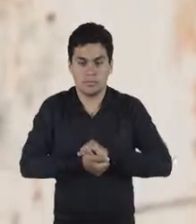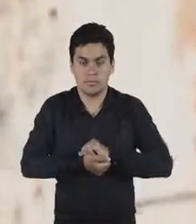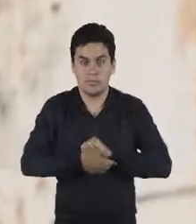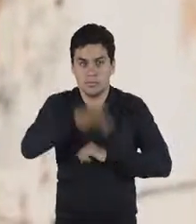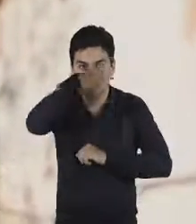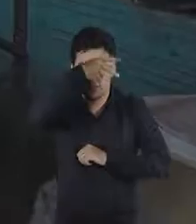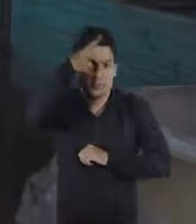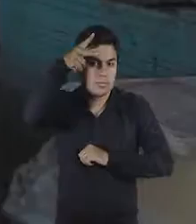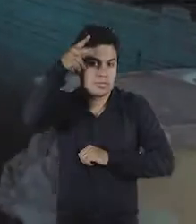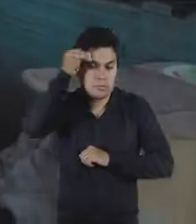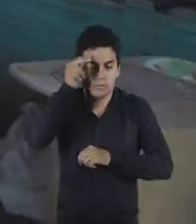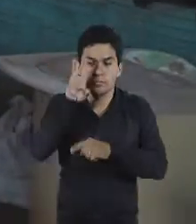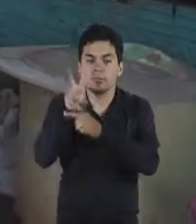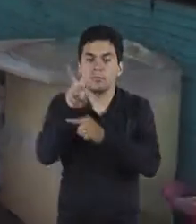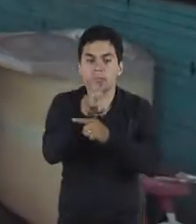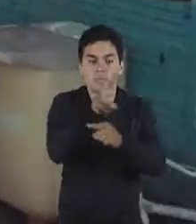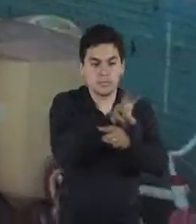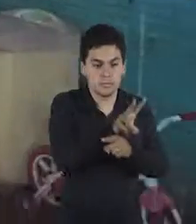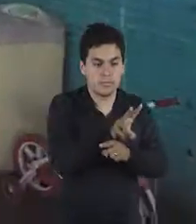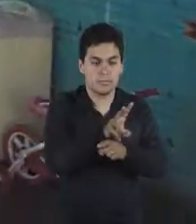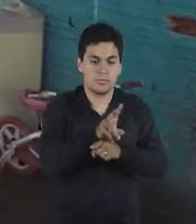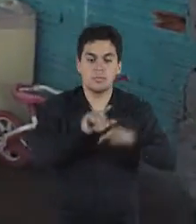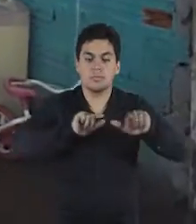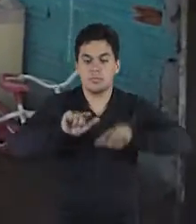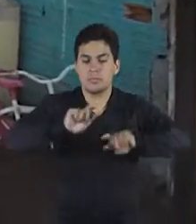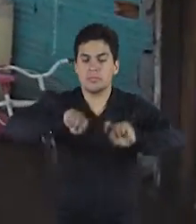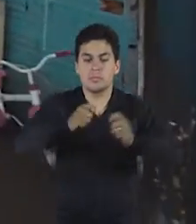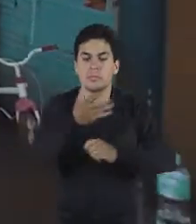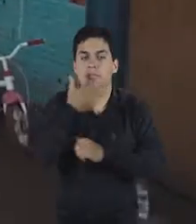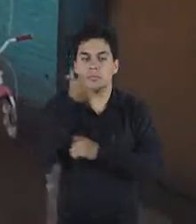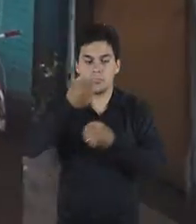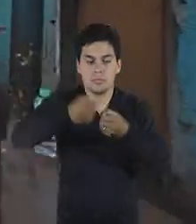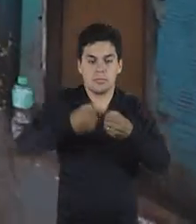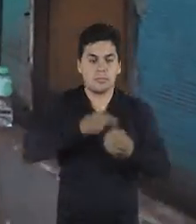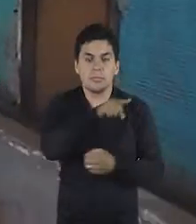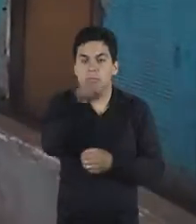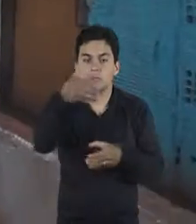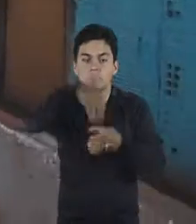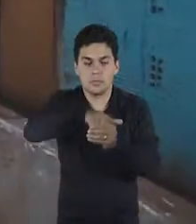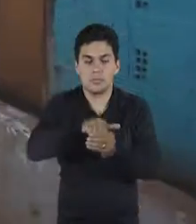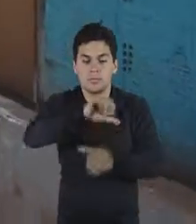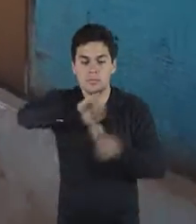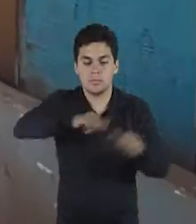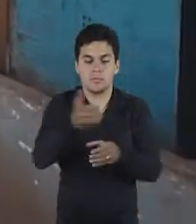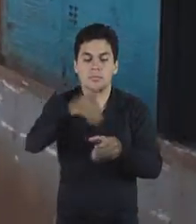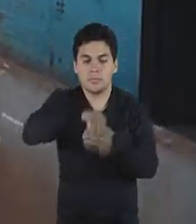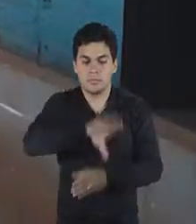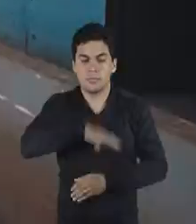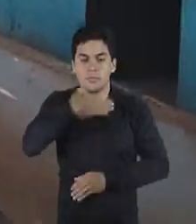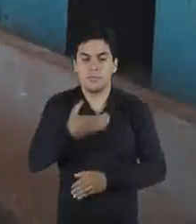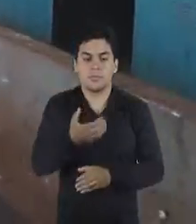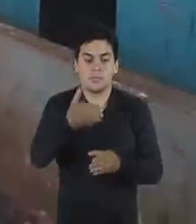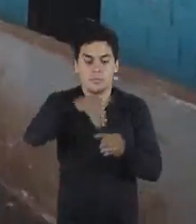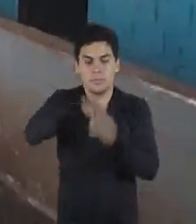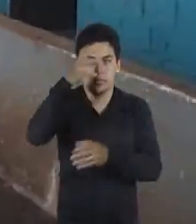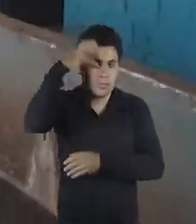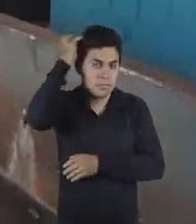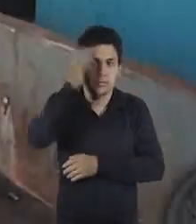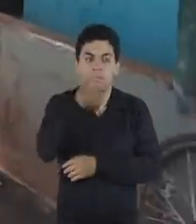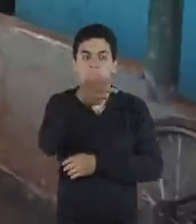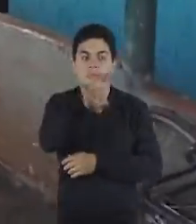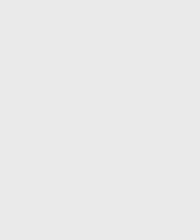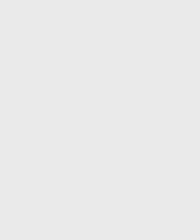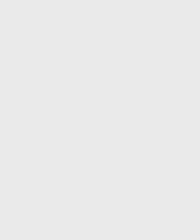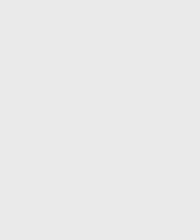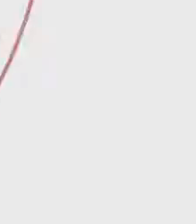Um prefeito que cuida das pessoas, trabalha melhor pela cidade. Vote pela mudança. Vote com coragem. Vote Renato Câmara